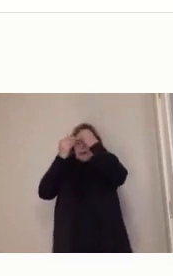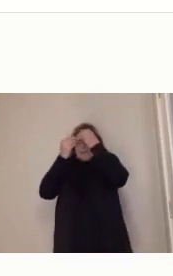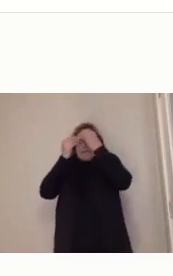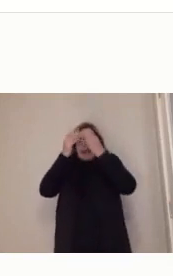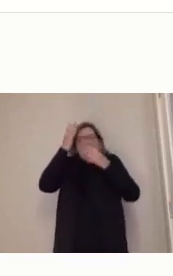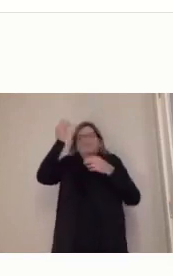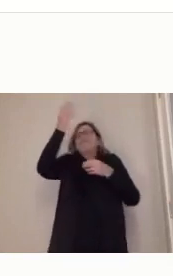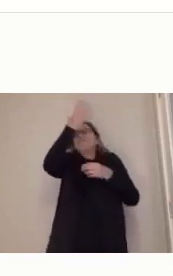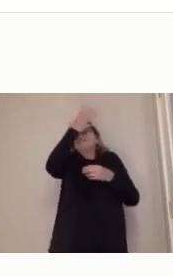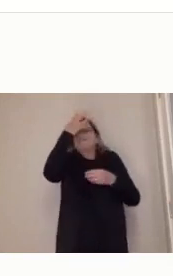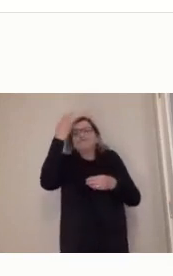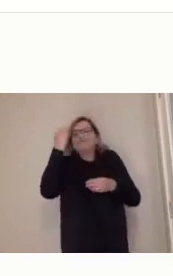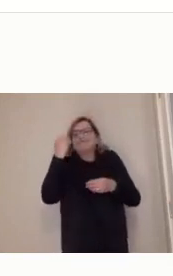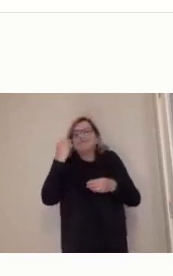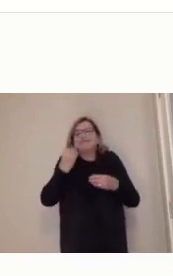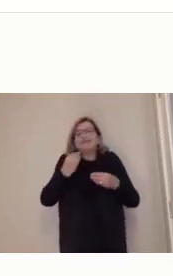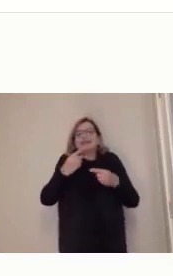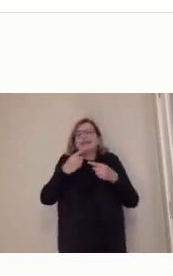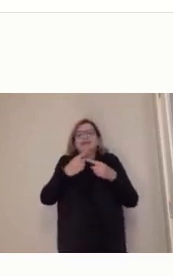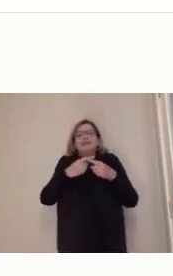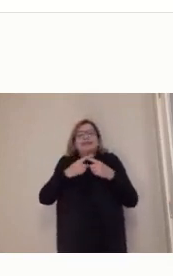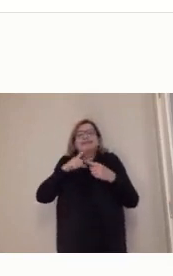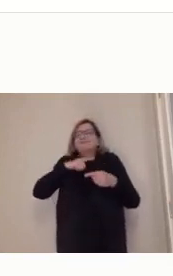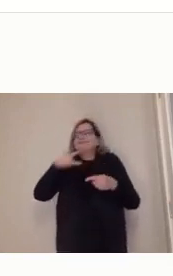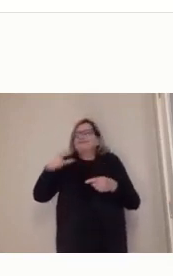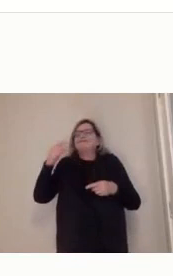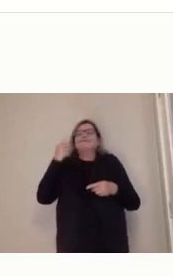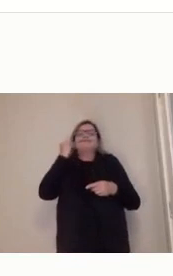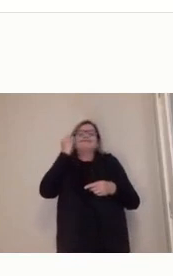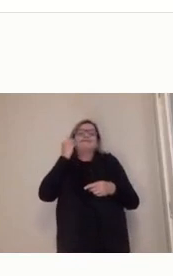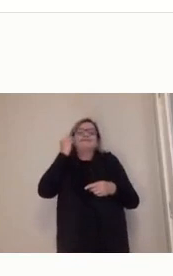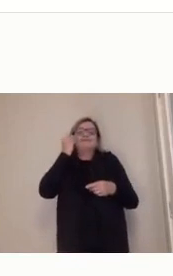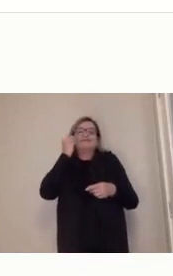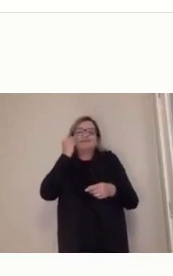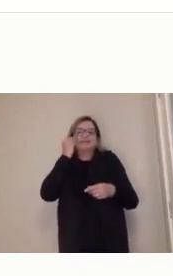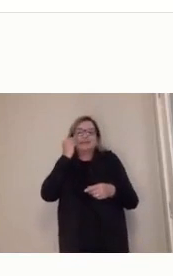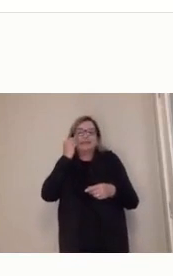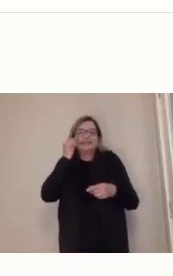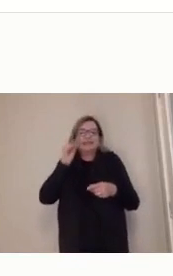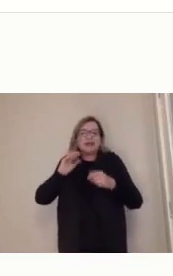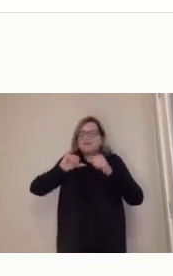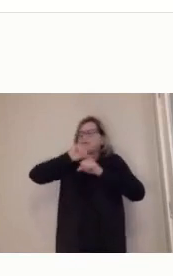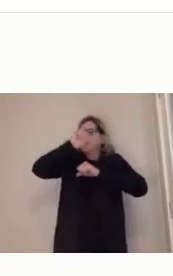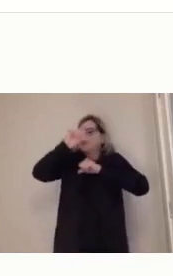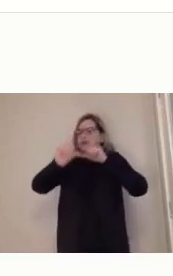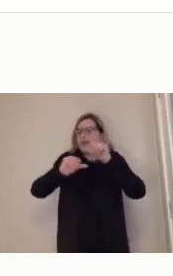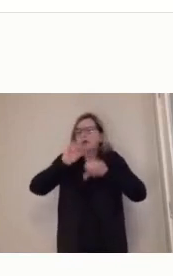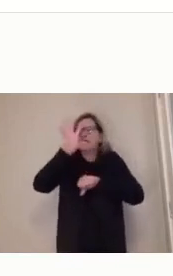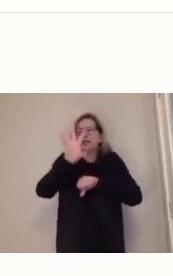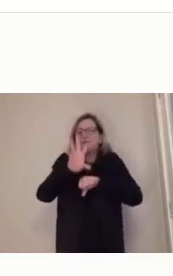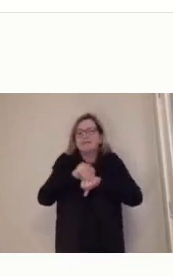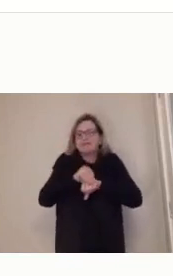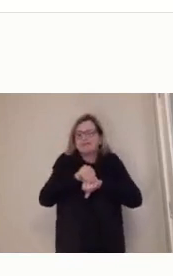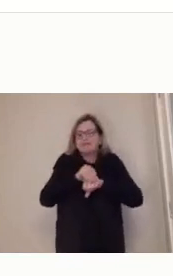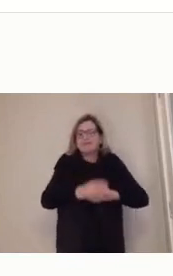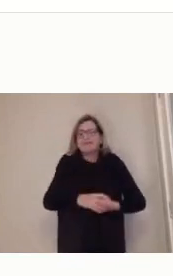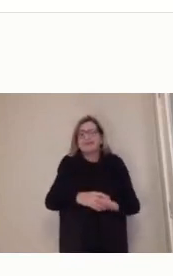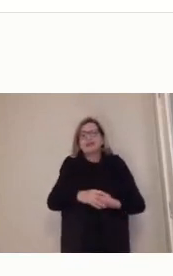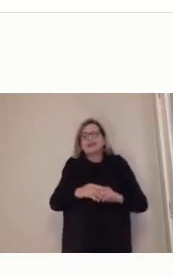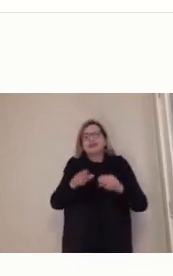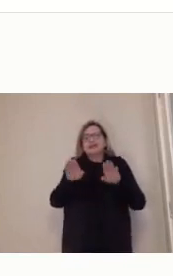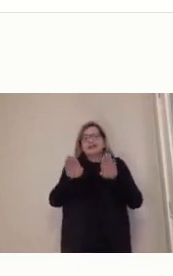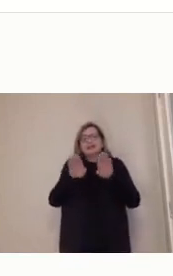vivência, aquilo não se transformou em conhecimento. E ele vai dizer para nós que nós temos um desafio enquanto sociedade